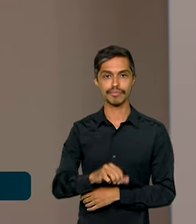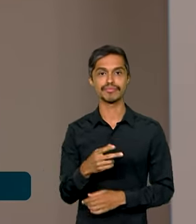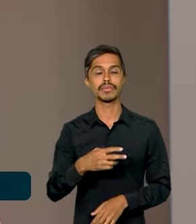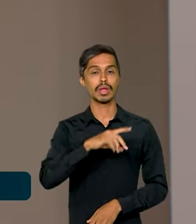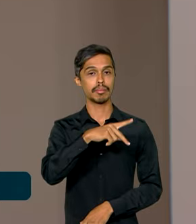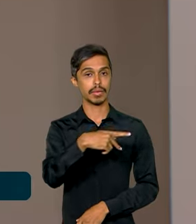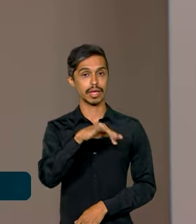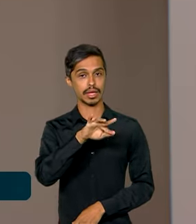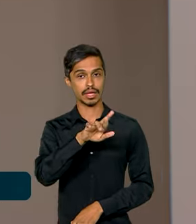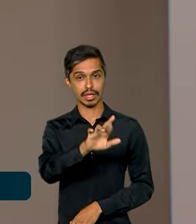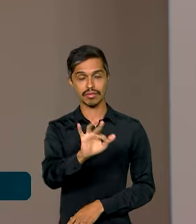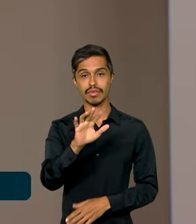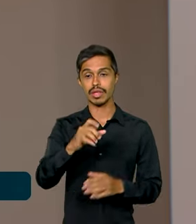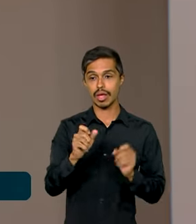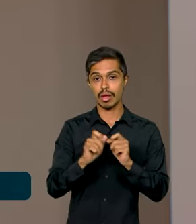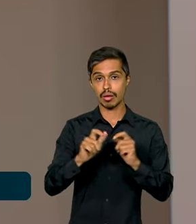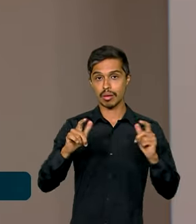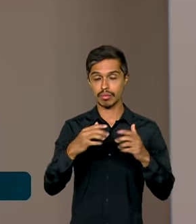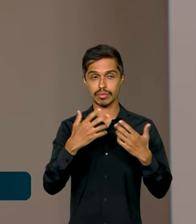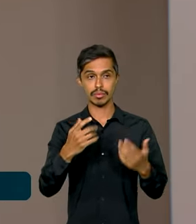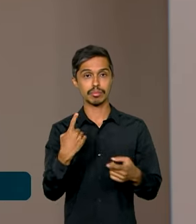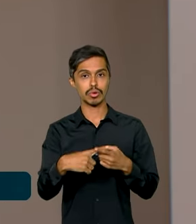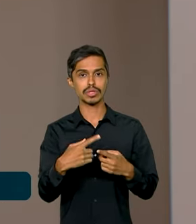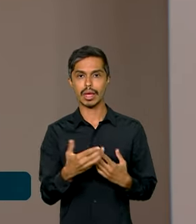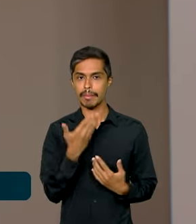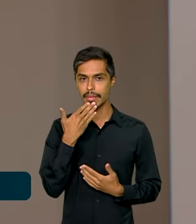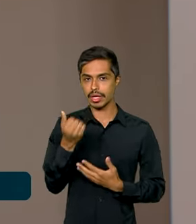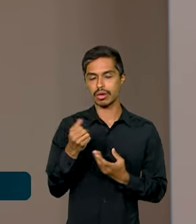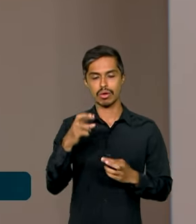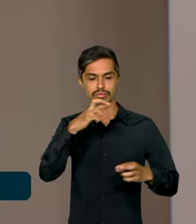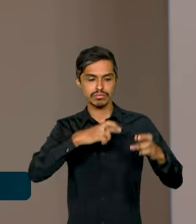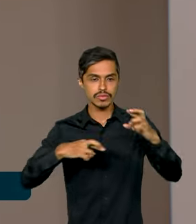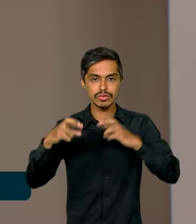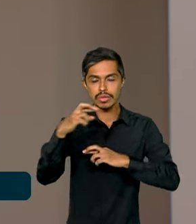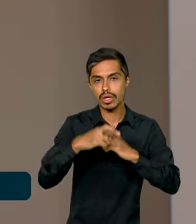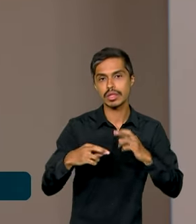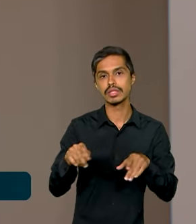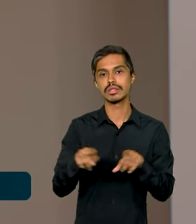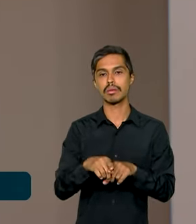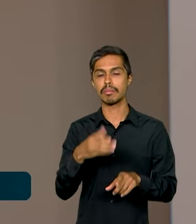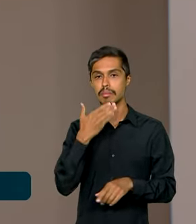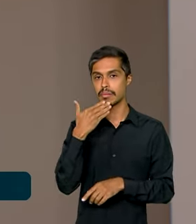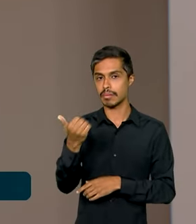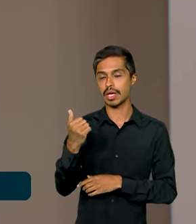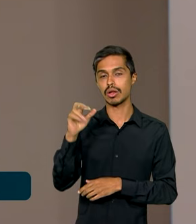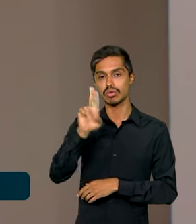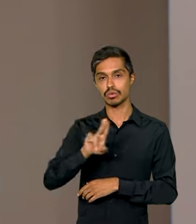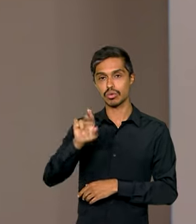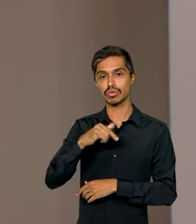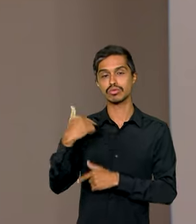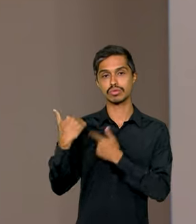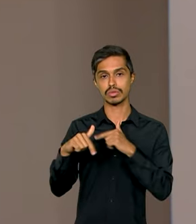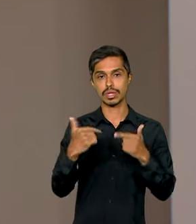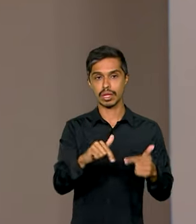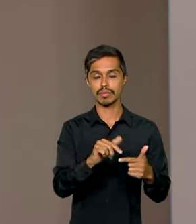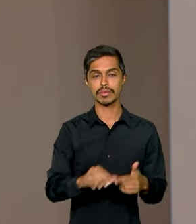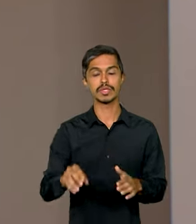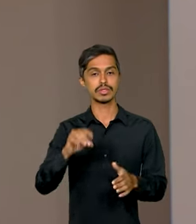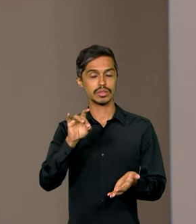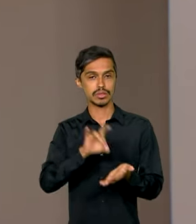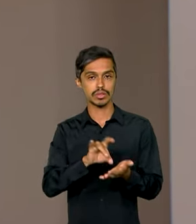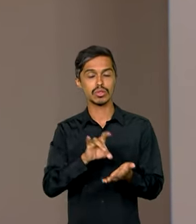apreensões deve-se principalmente ao aprimoramento da fiscalização e a otimização do emprego do efetivo em pontos